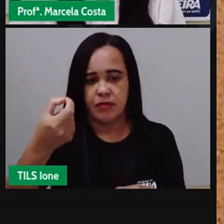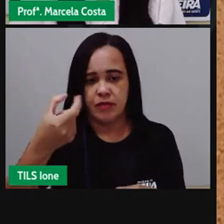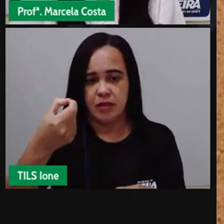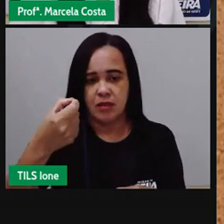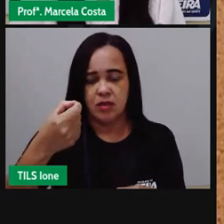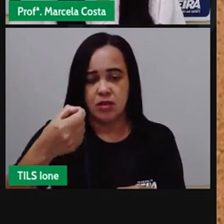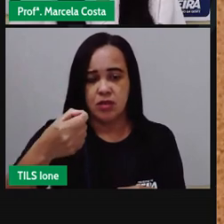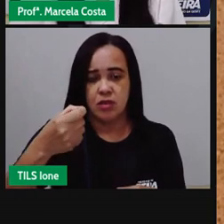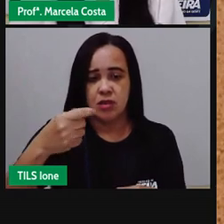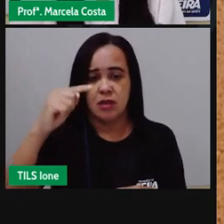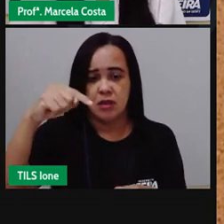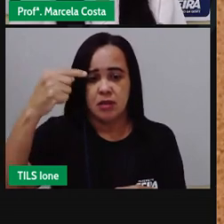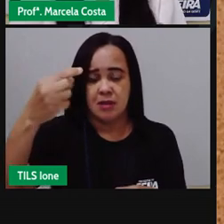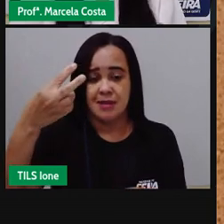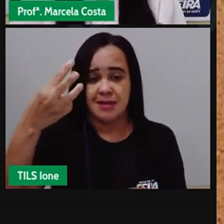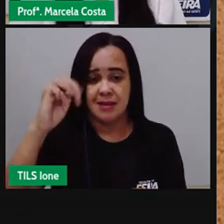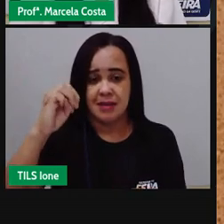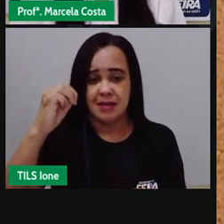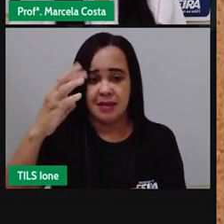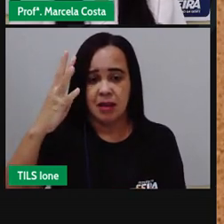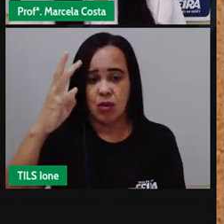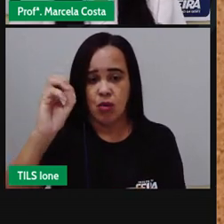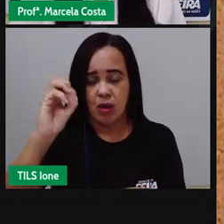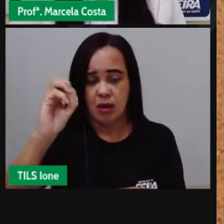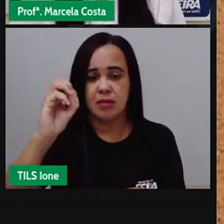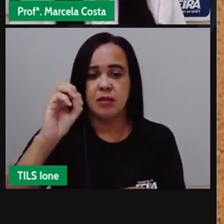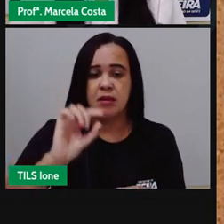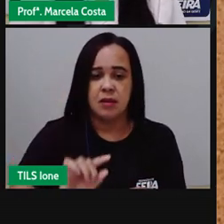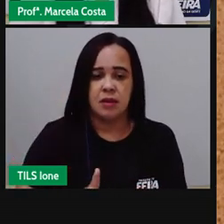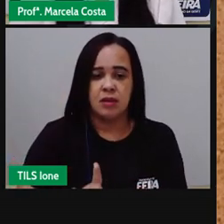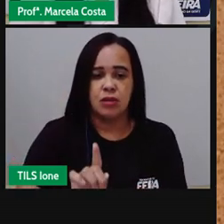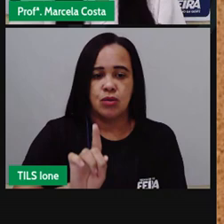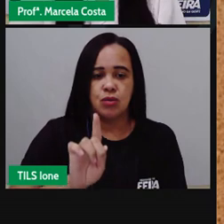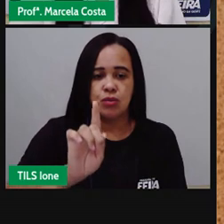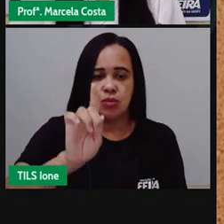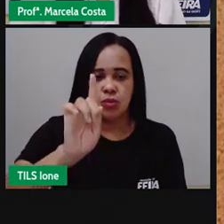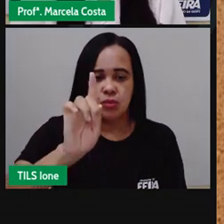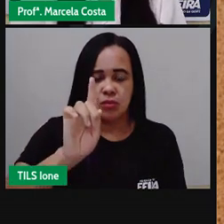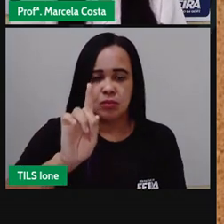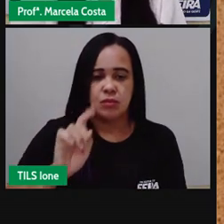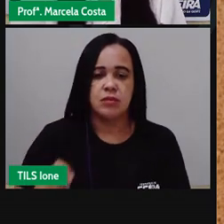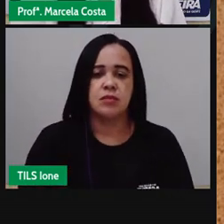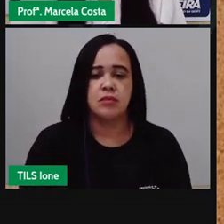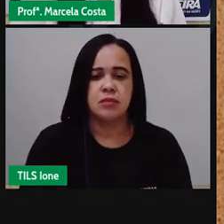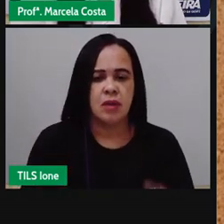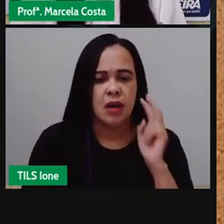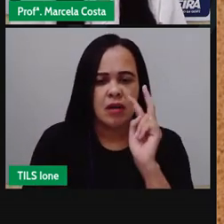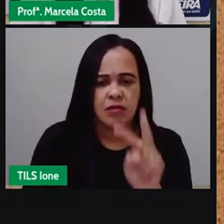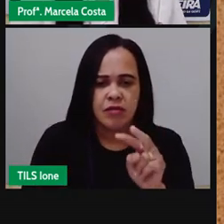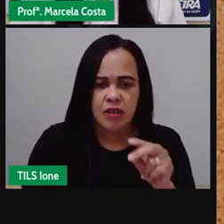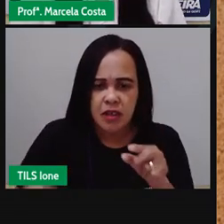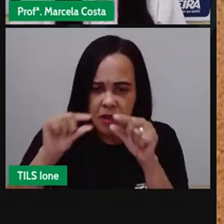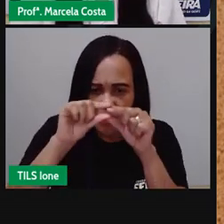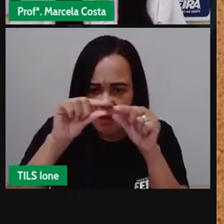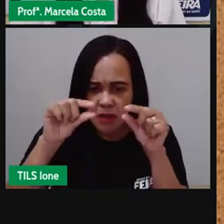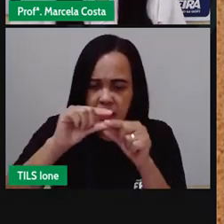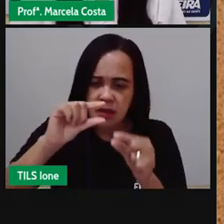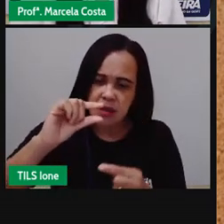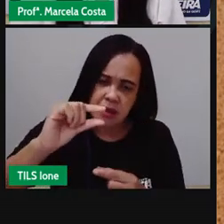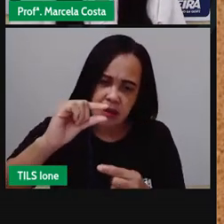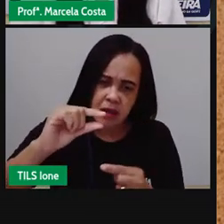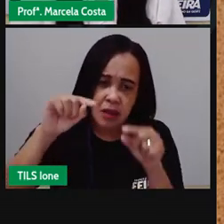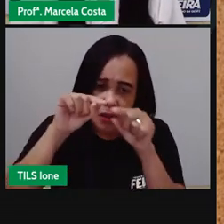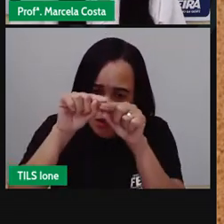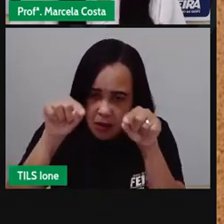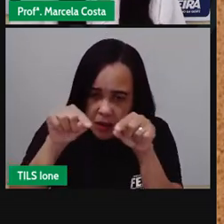como a barra está aqui na metade a gente já identifica que então é o número 5